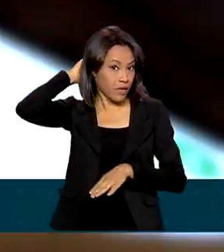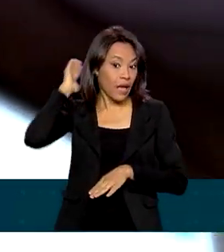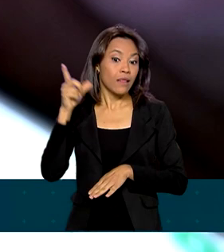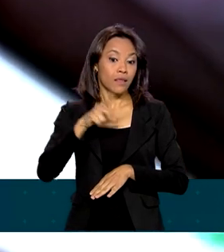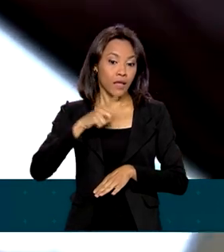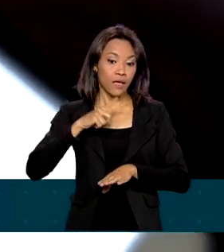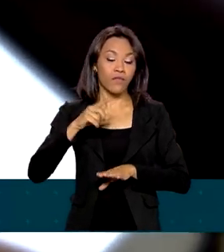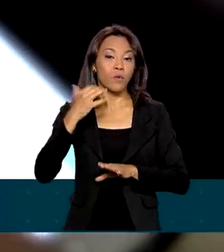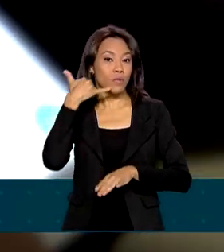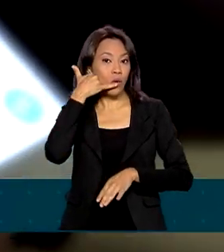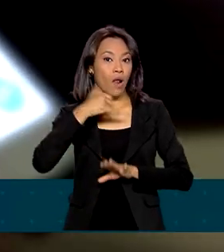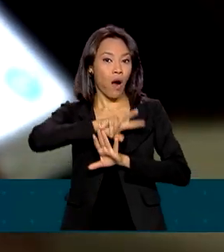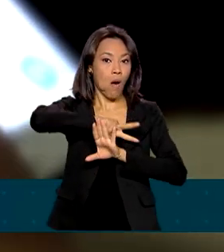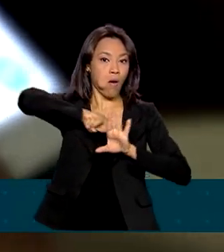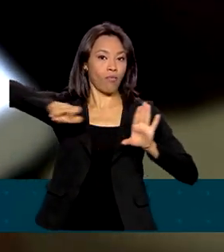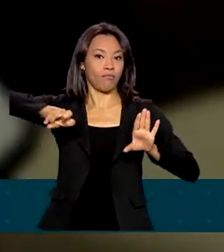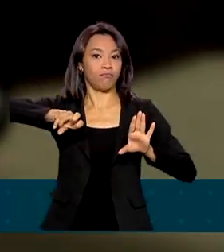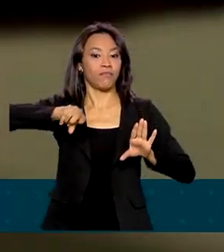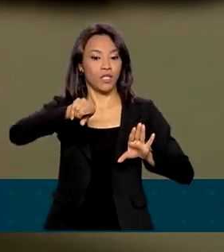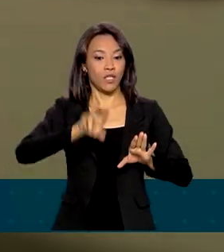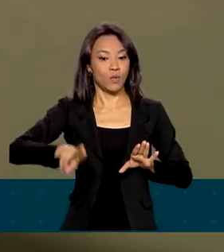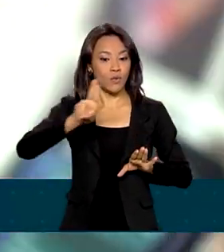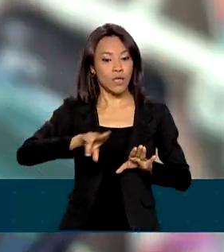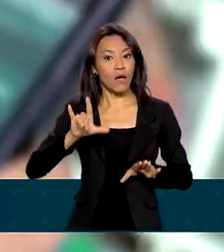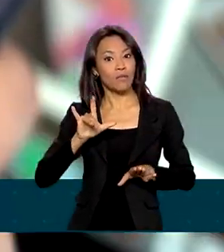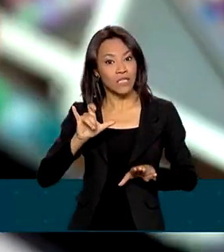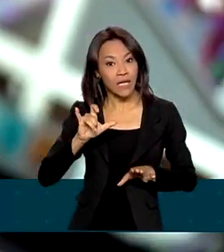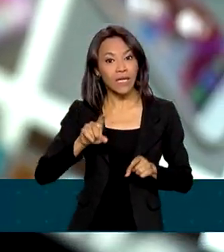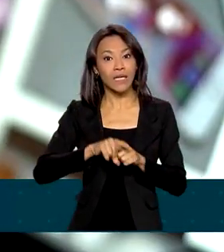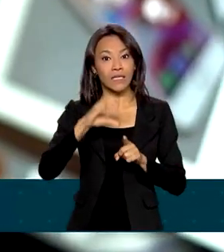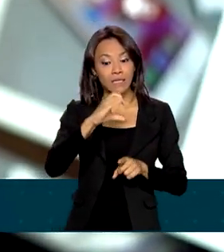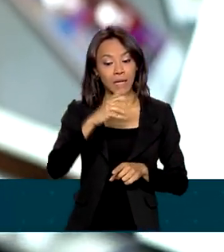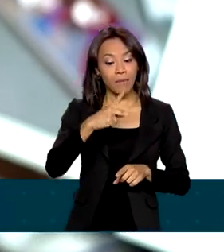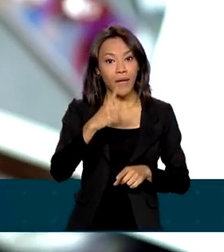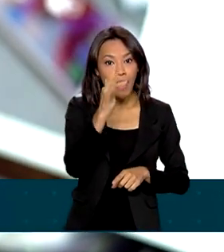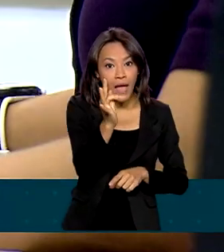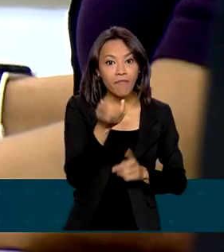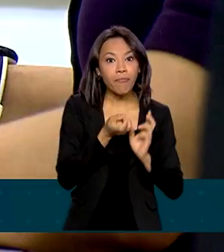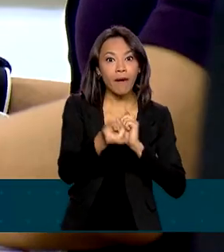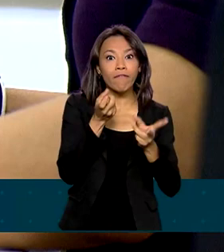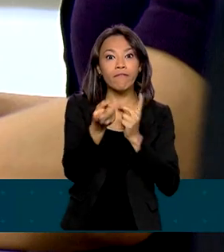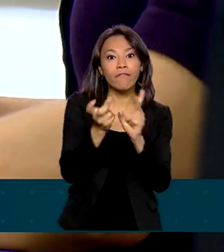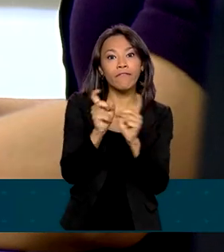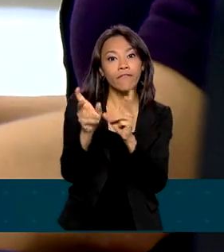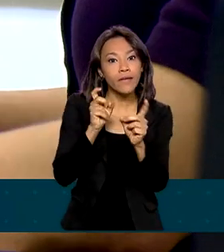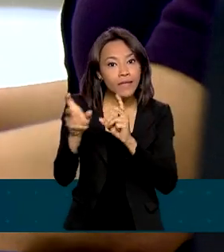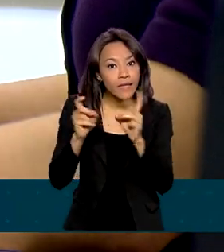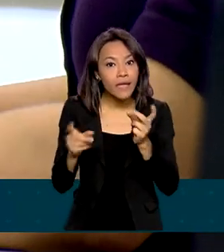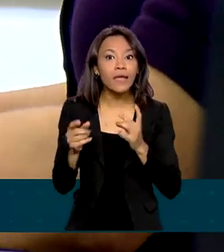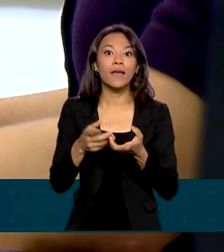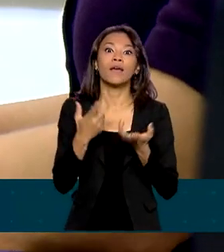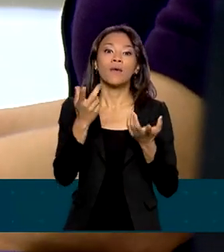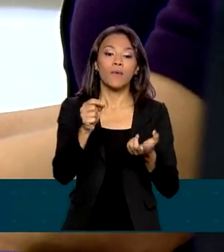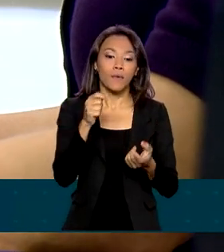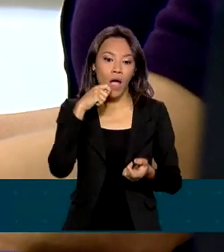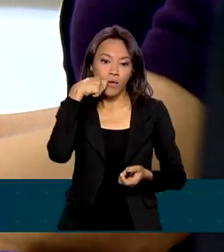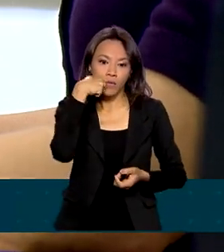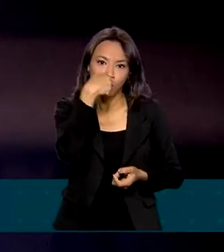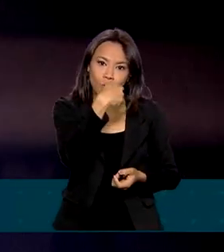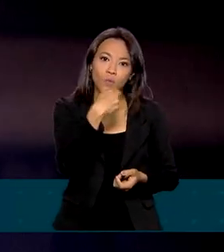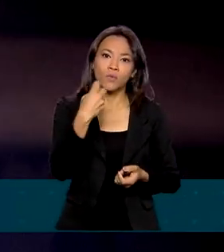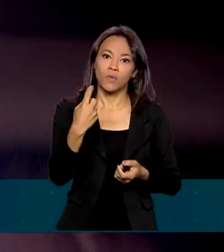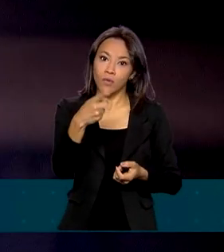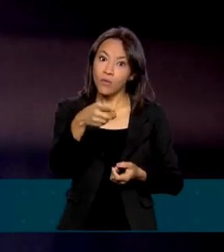hackeado e os criminosos usaram o Instagram e o CPF dela para vender produtos e procedimentos odontológicos por meio de uma chave